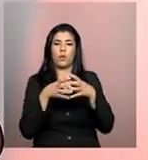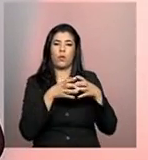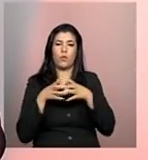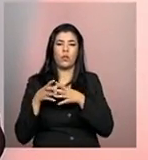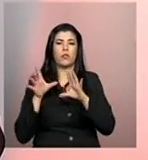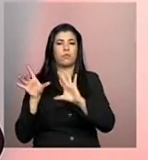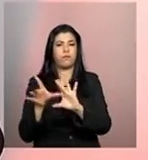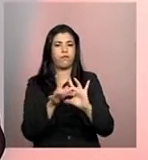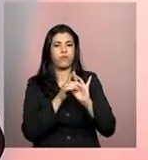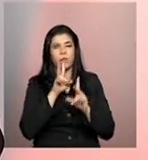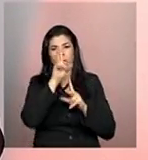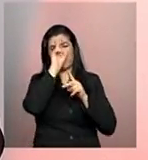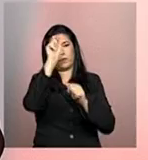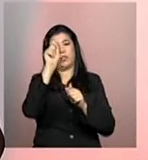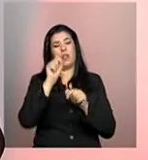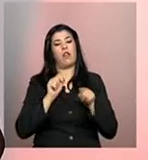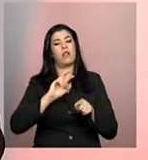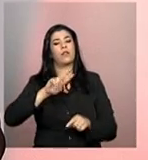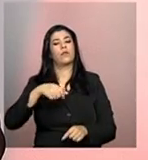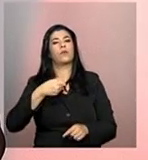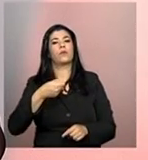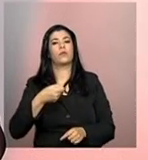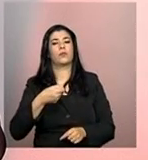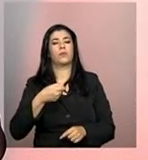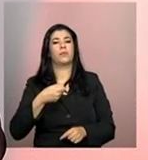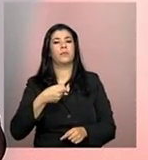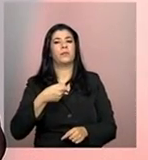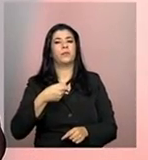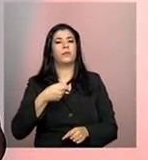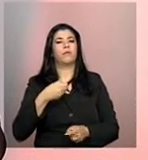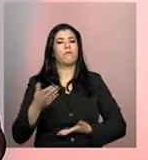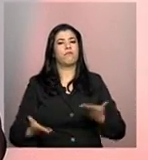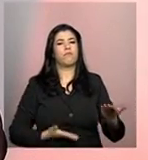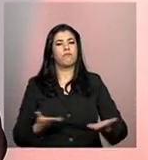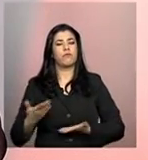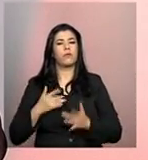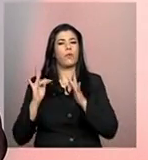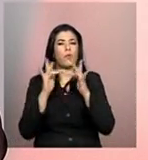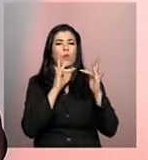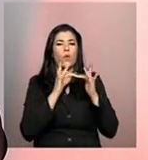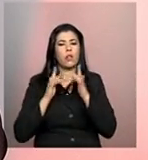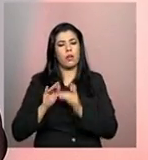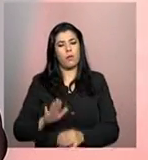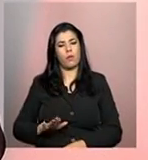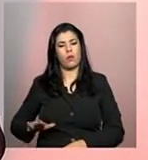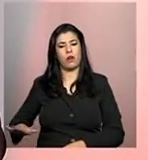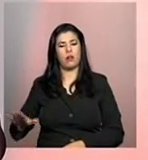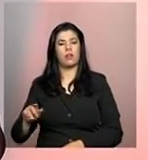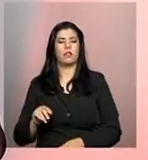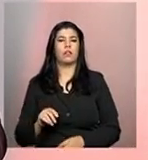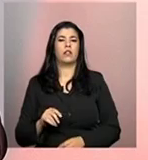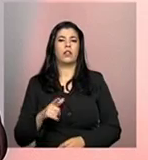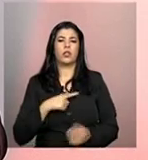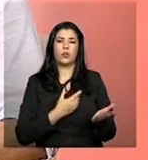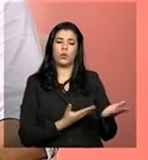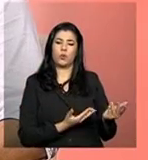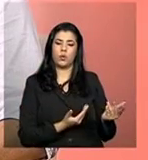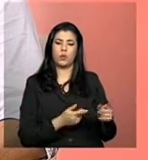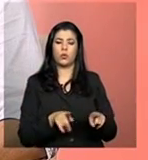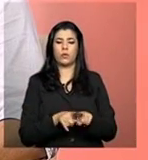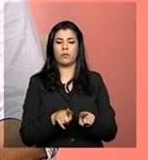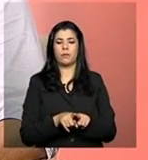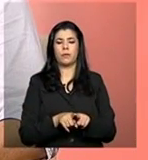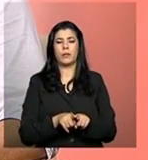vínculos. Esse é aquele serviço voltado para convivência com crianças pequenas, com adolescentes.